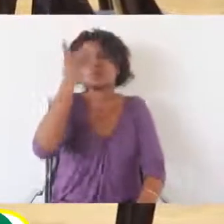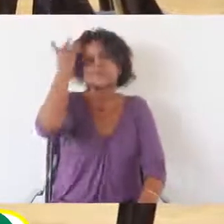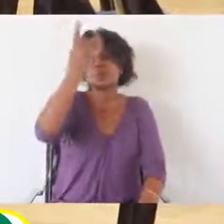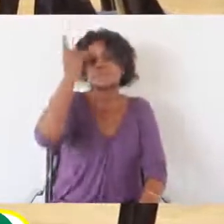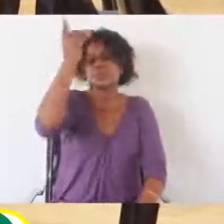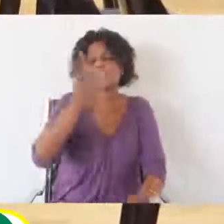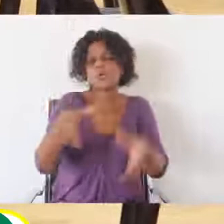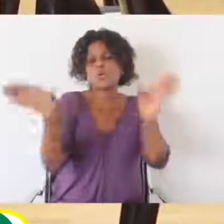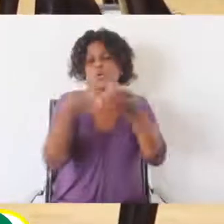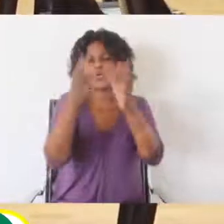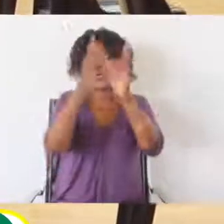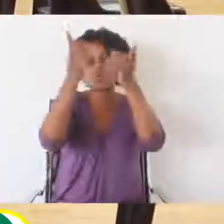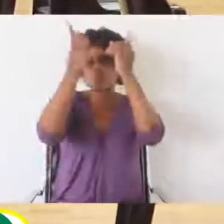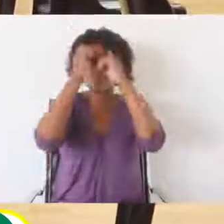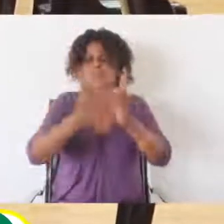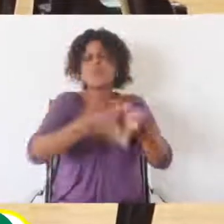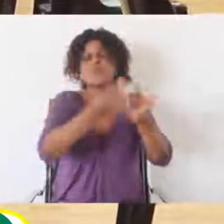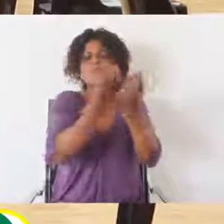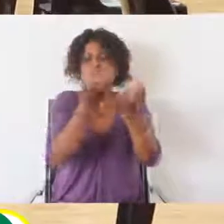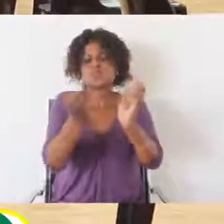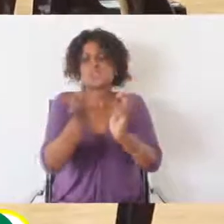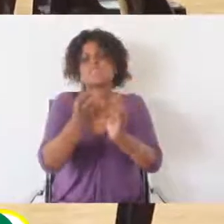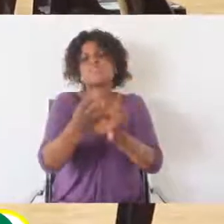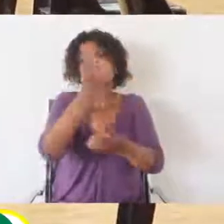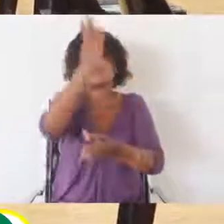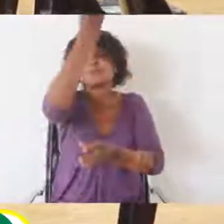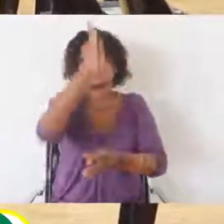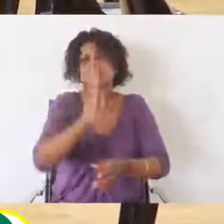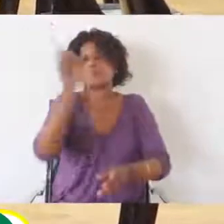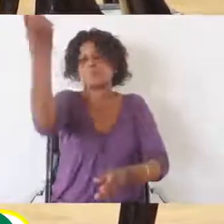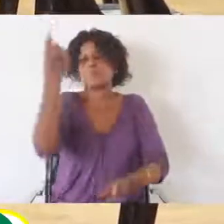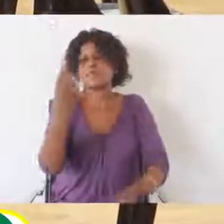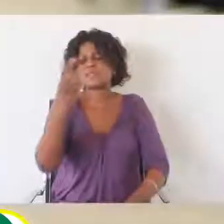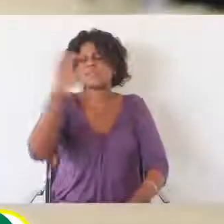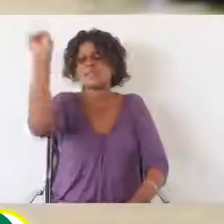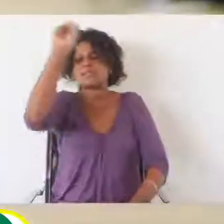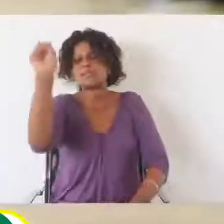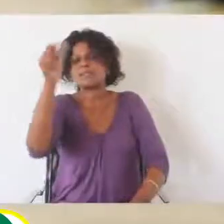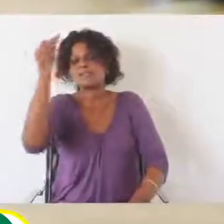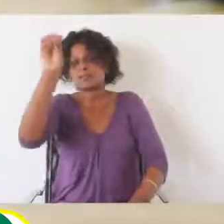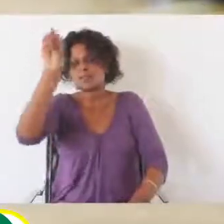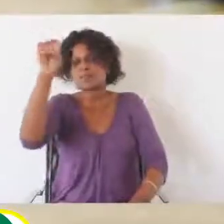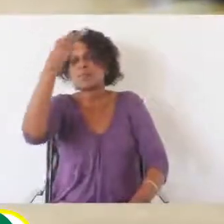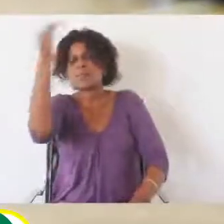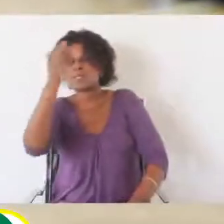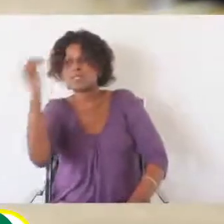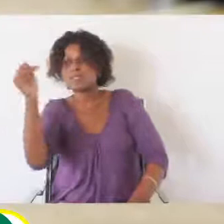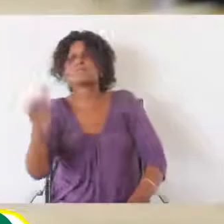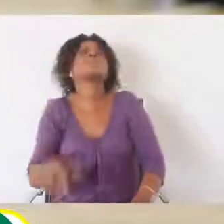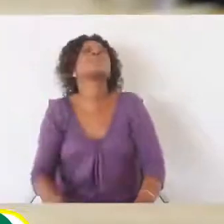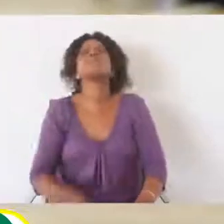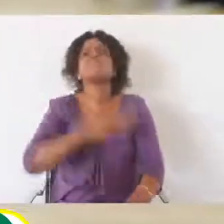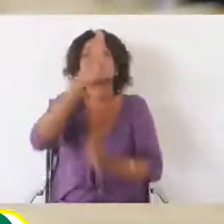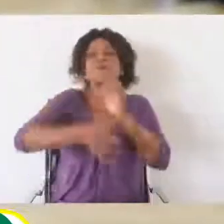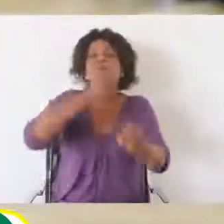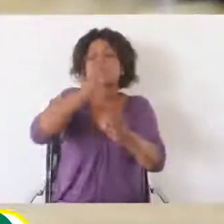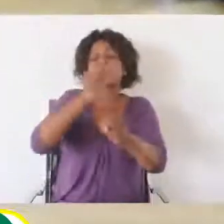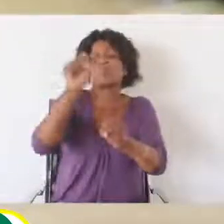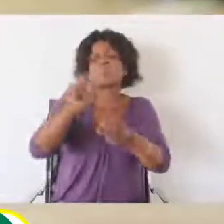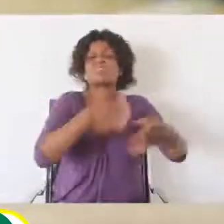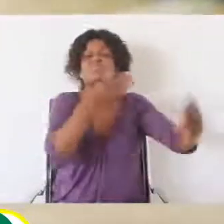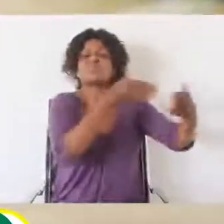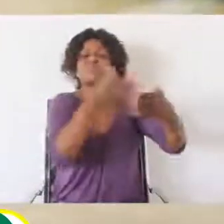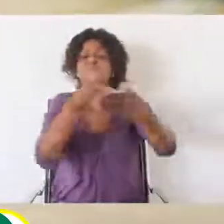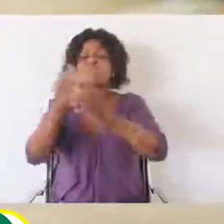constam estudantes provenientes do Brasil, Ruanda, São Tomé e Príncipe, Tanzânia e Timor-Leste. Este ano, devido às restrições impostas pela